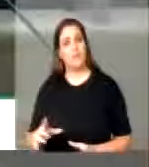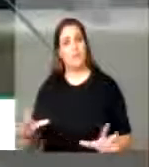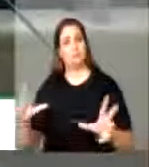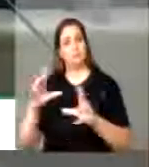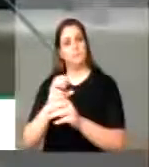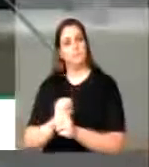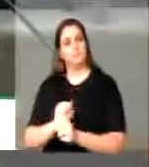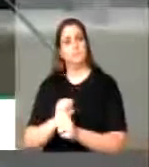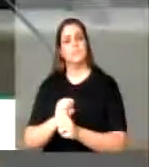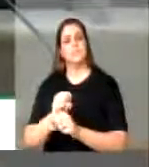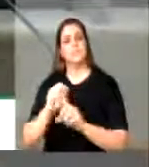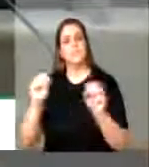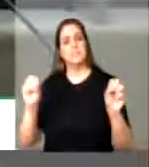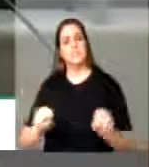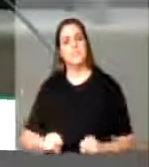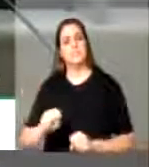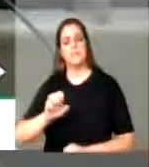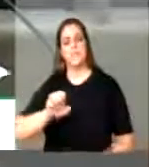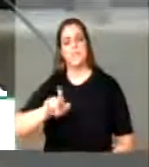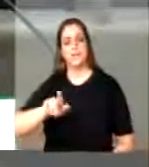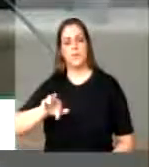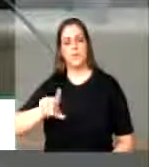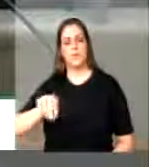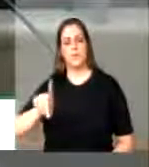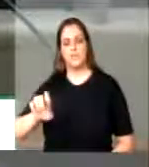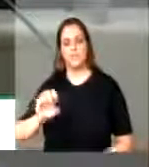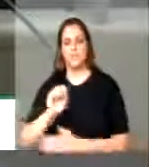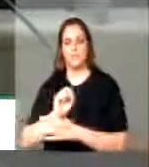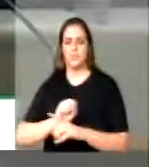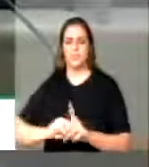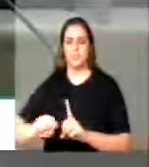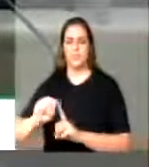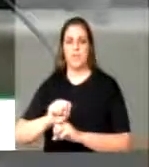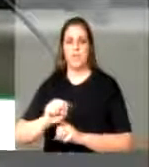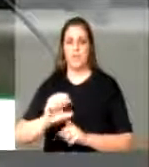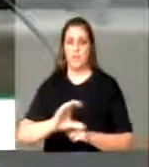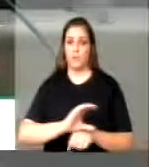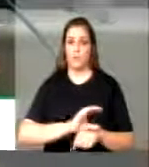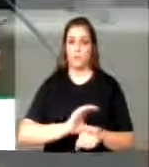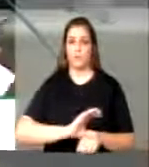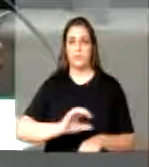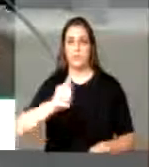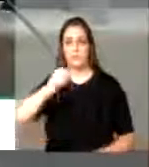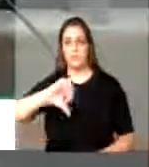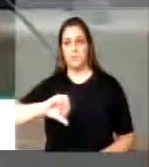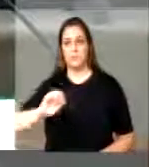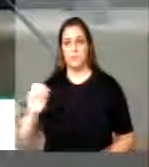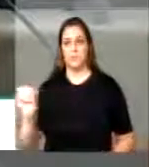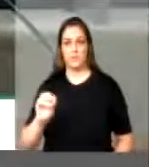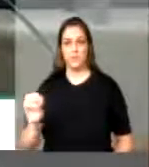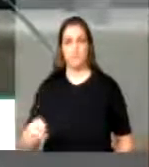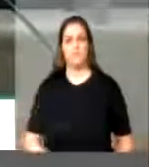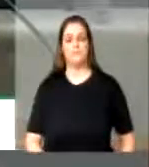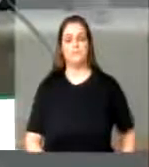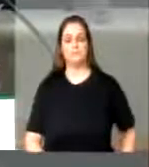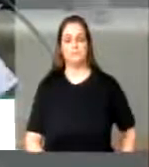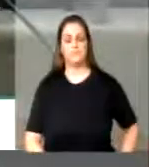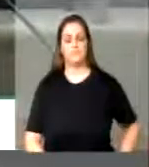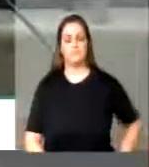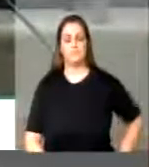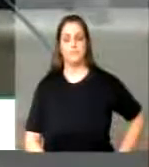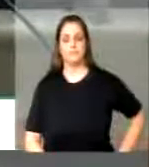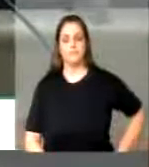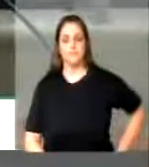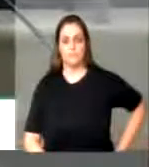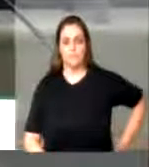na Constituinte de 1988. A atenção à saúde